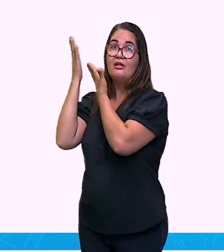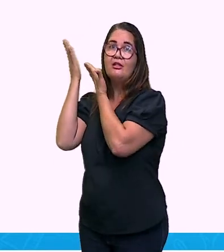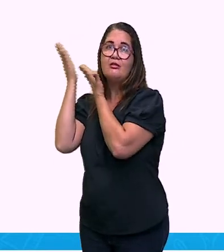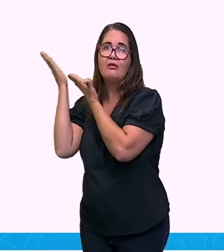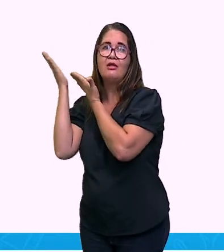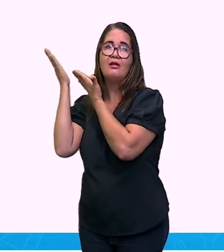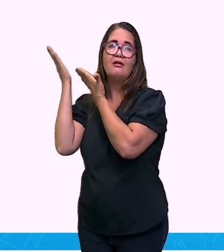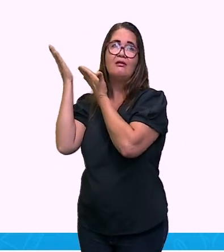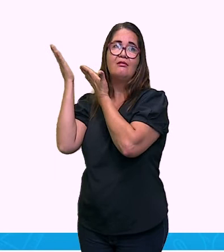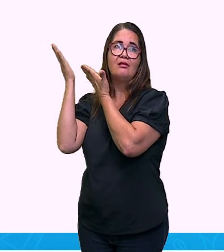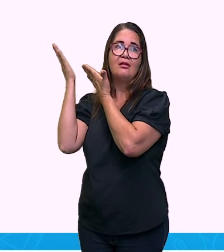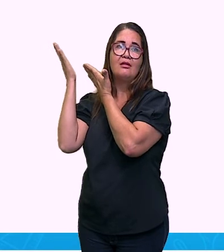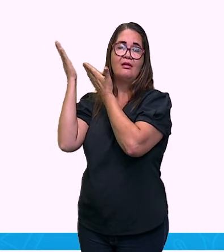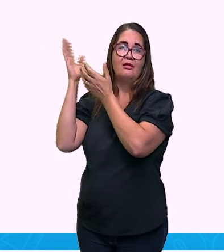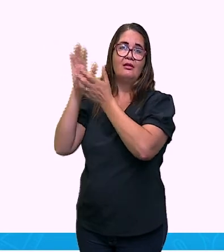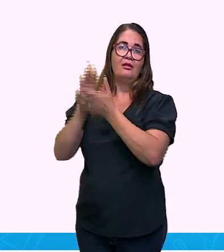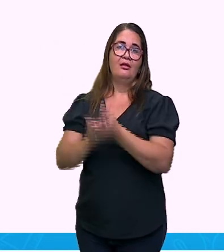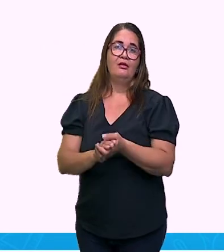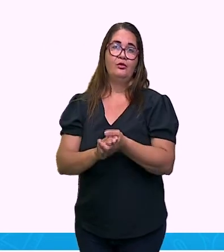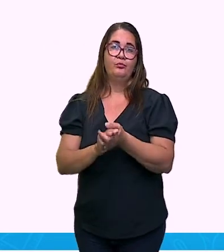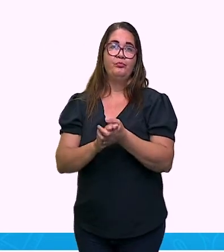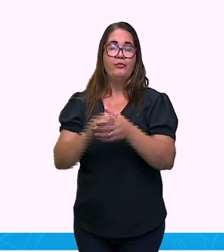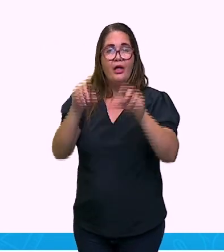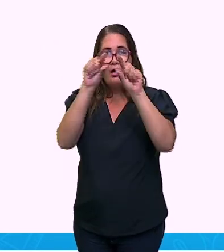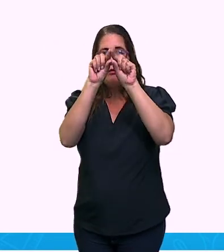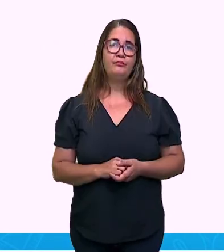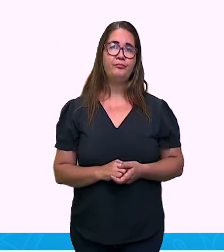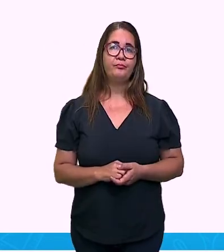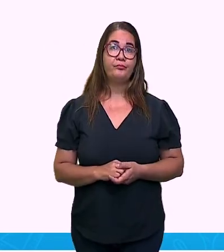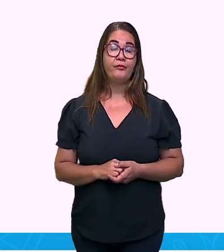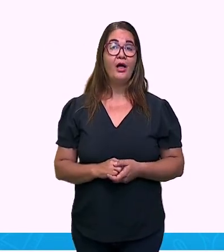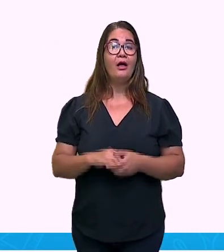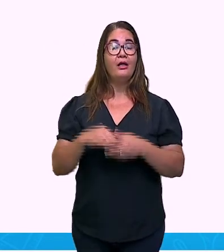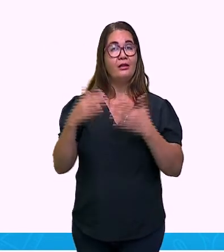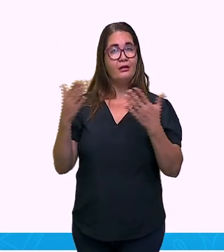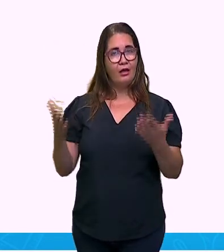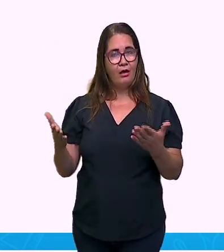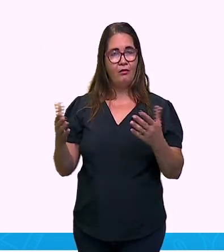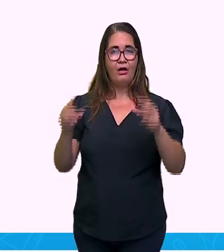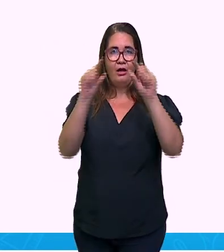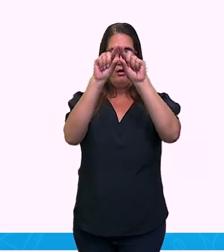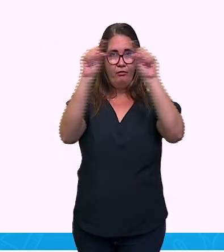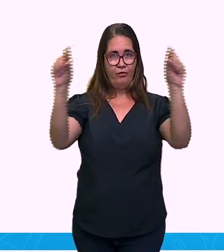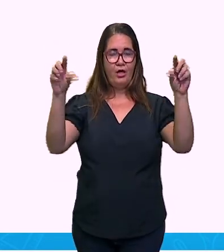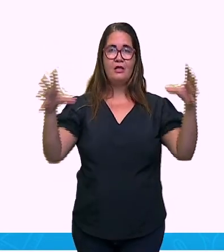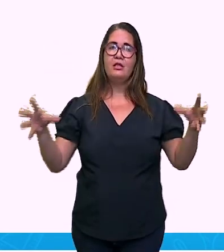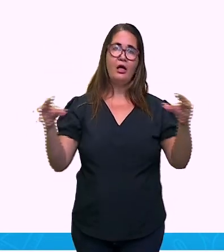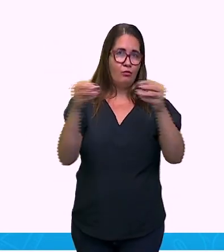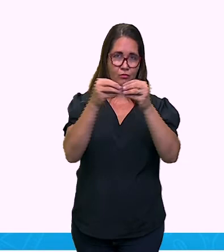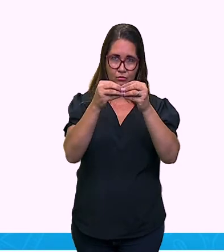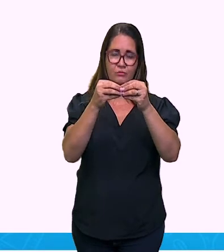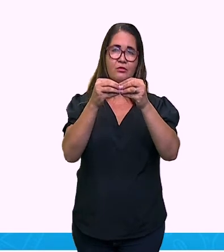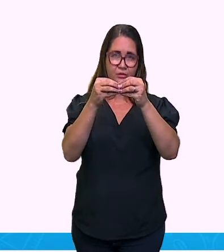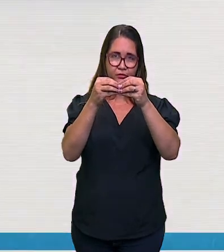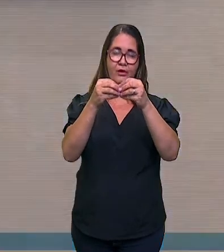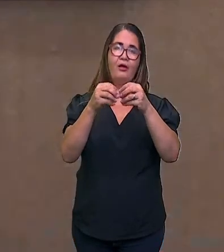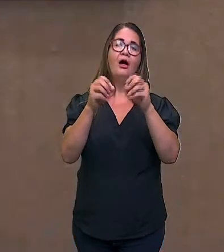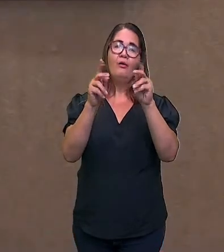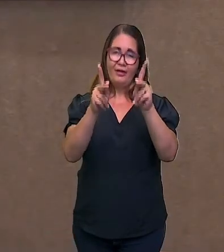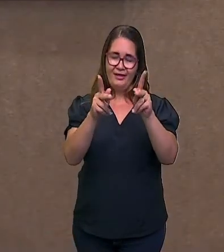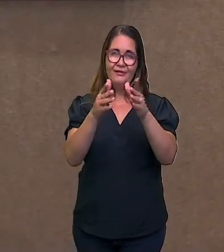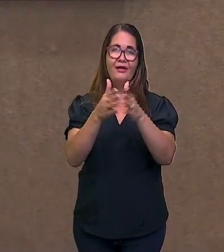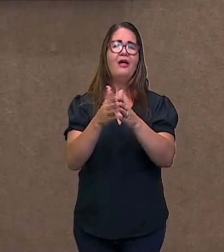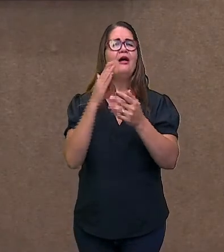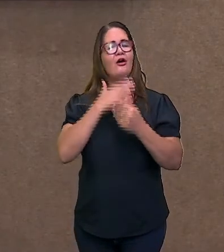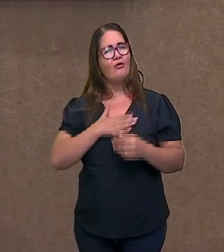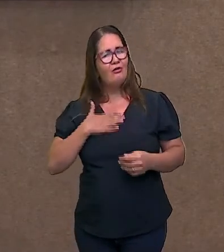E ela vem depois da vírgula. Então, vamos lá. Ela é, então, conclusiva. Pessoal, vocês